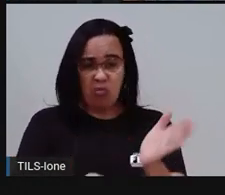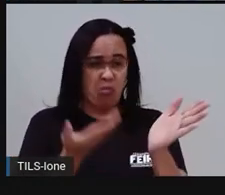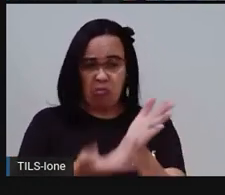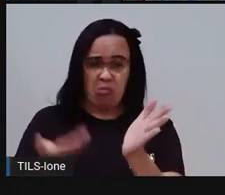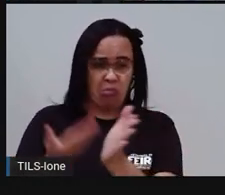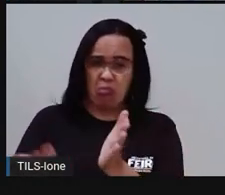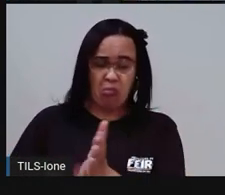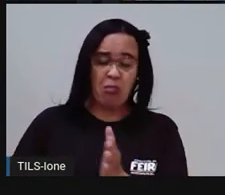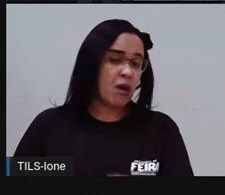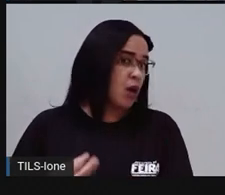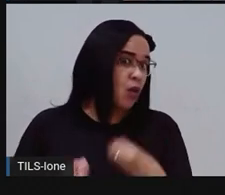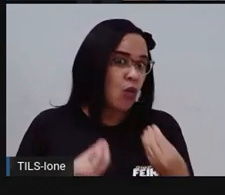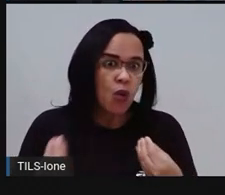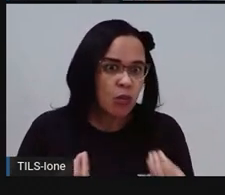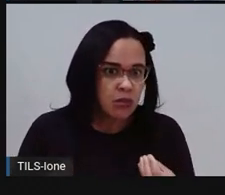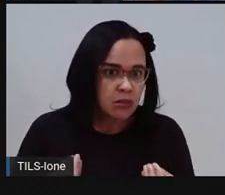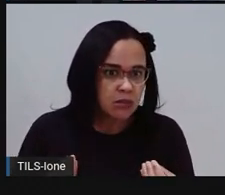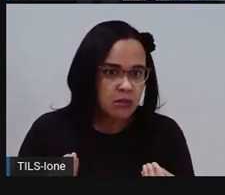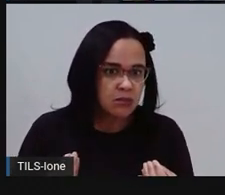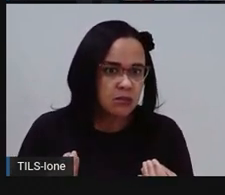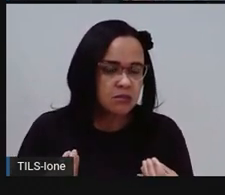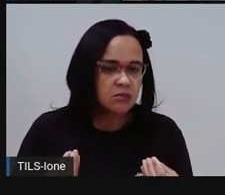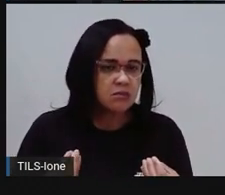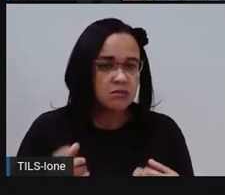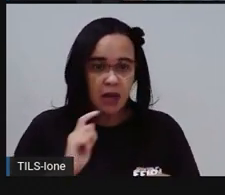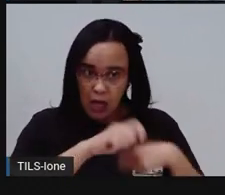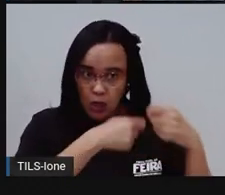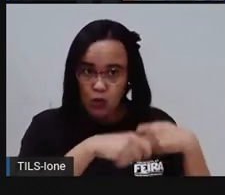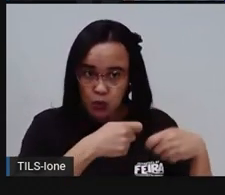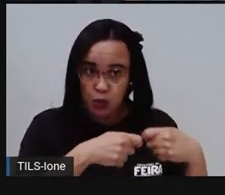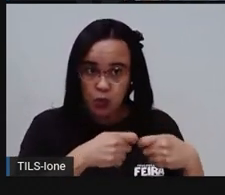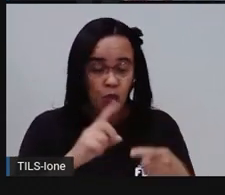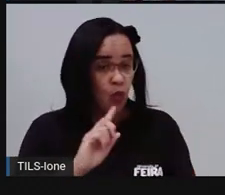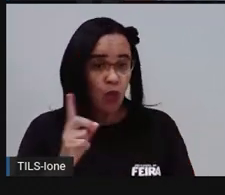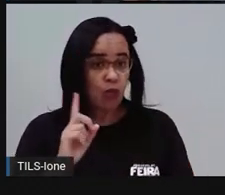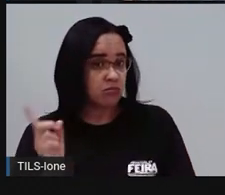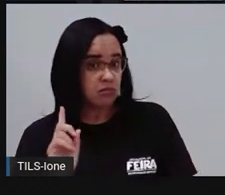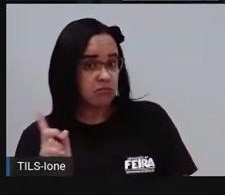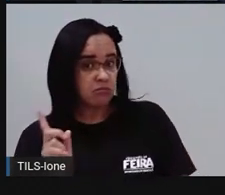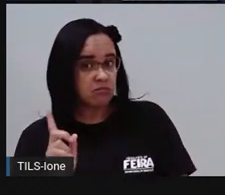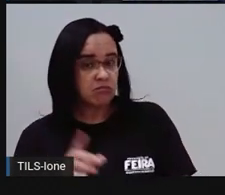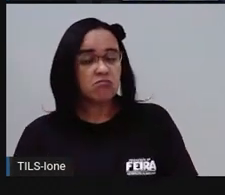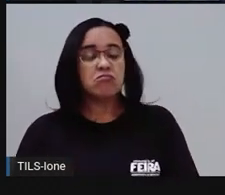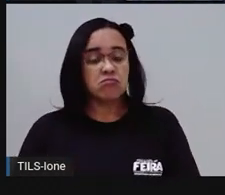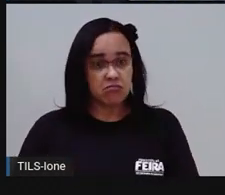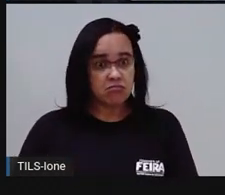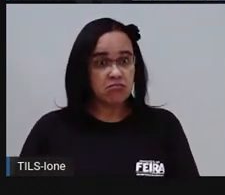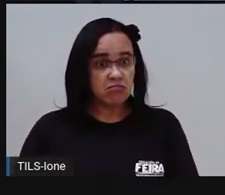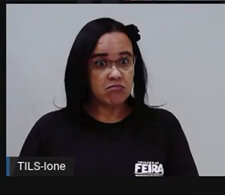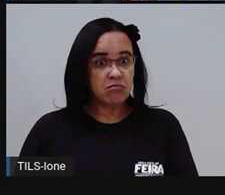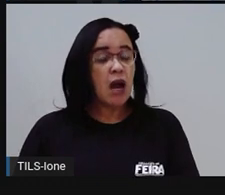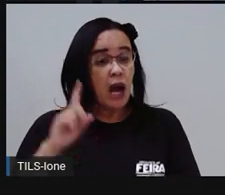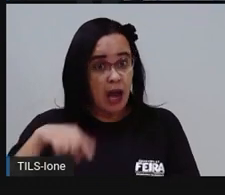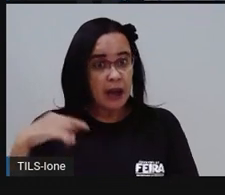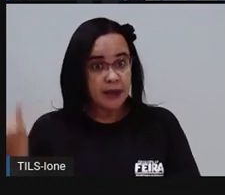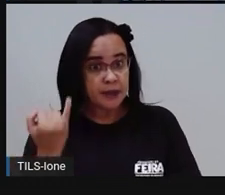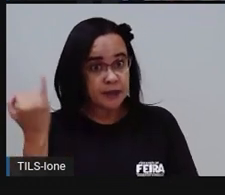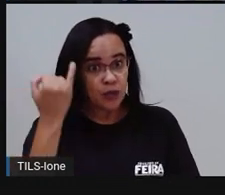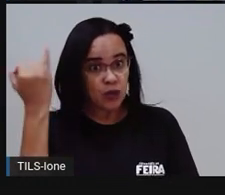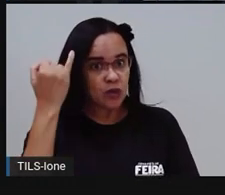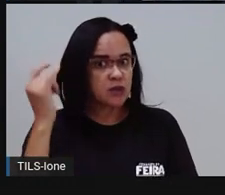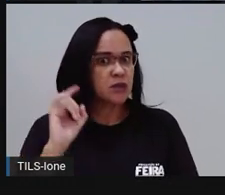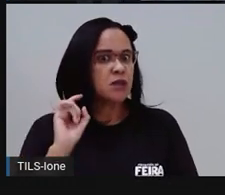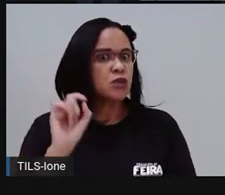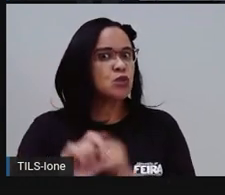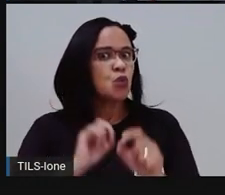economizando ou não? Então é importante. Se vocês não estiverem economizando, é importante adotar